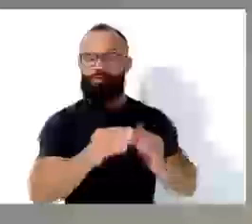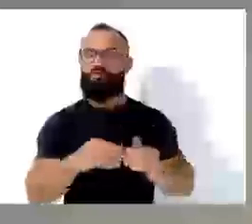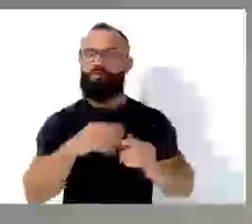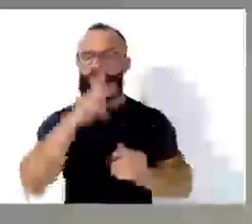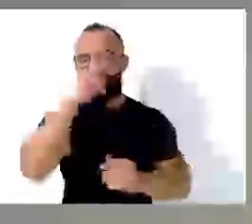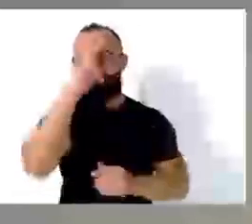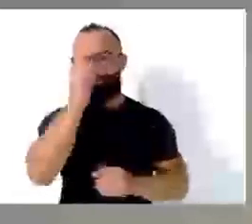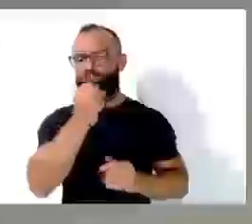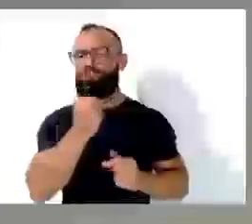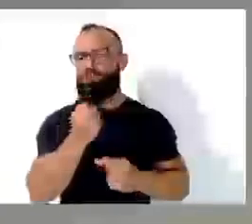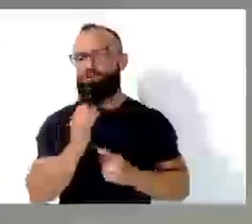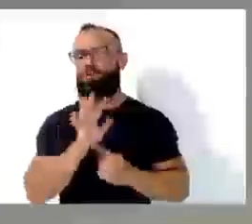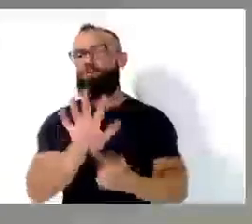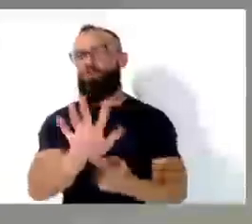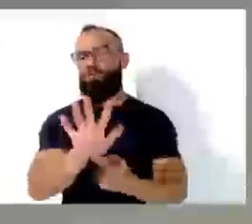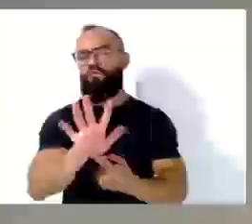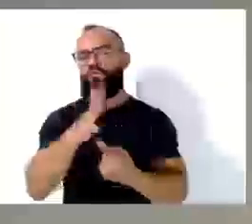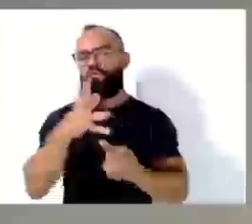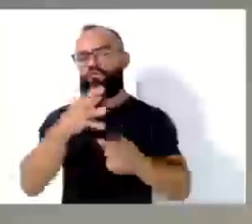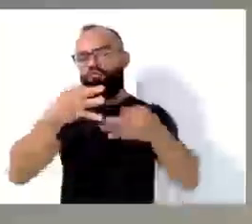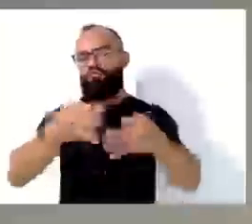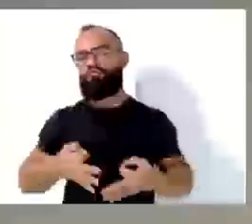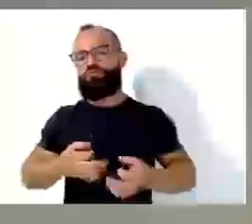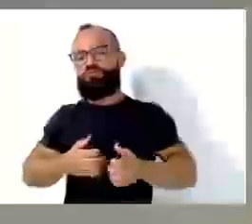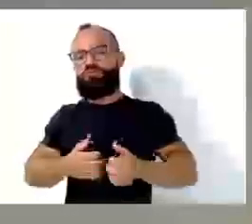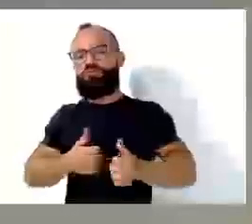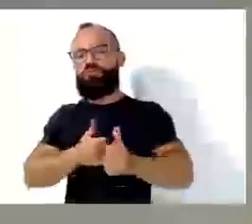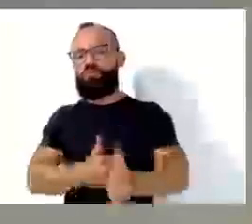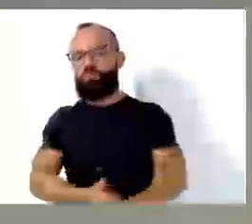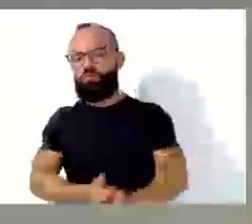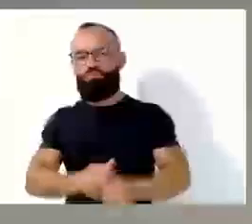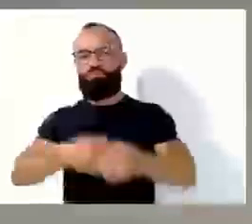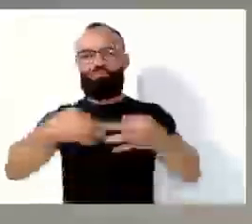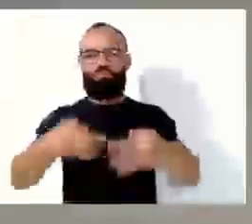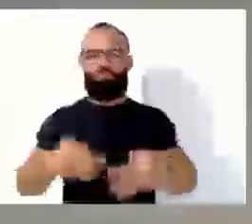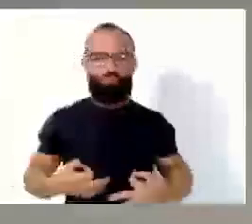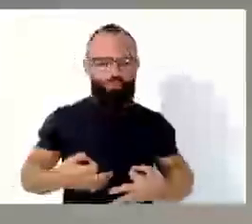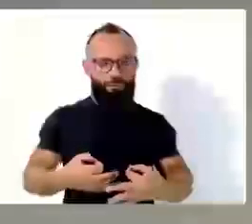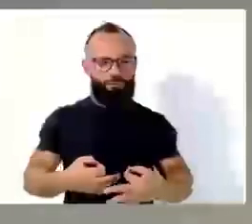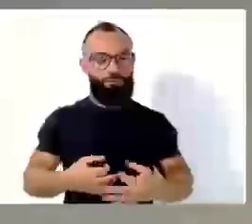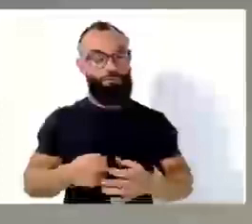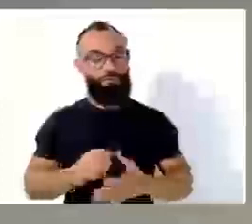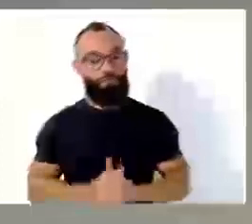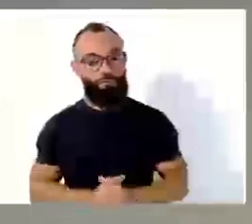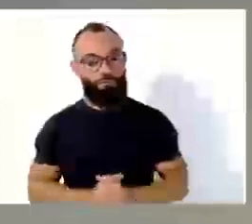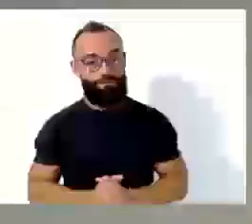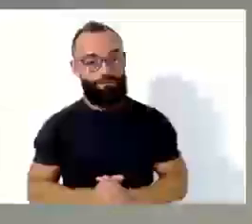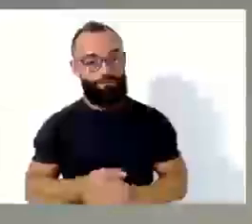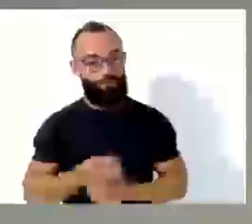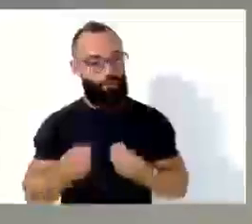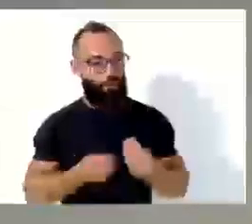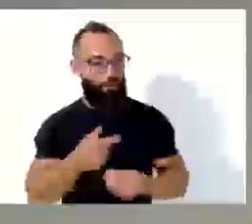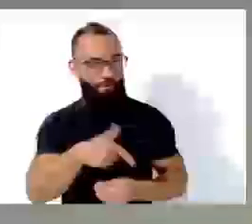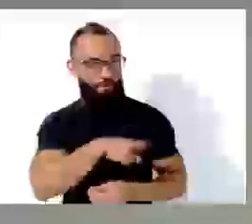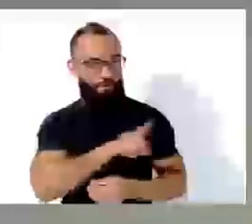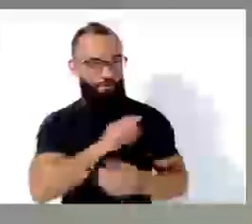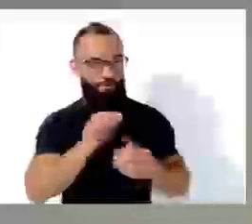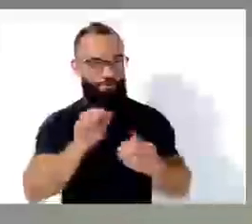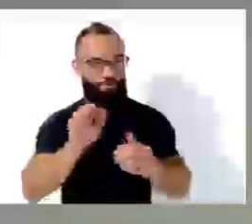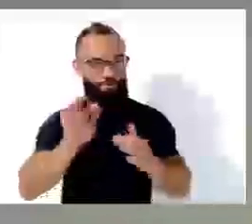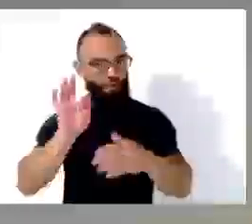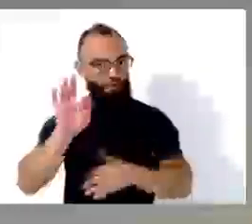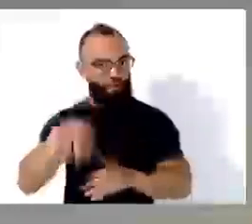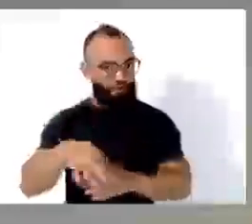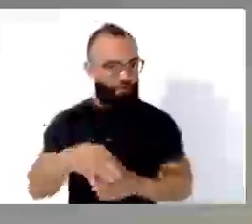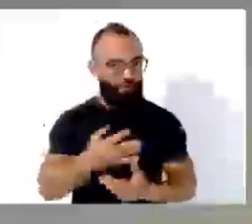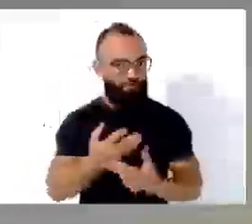uma conduta super bem feita, bem organizada. Eu acho que, como foi falado no final pelo prefeito Salmi, as partes,